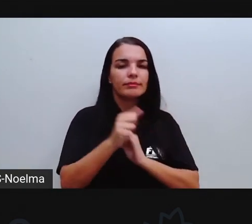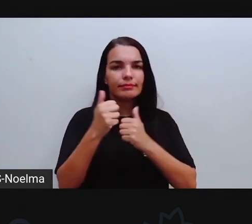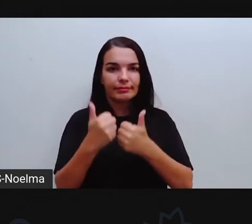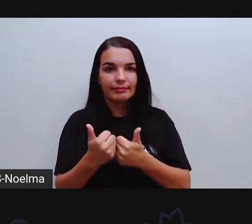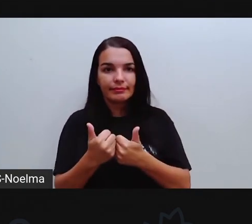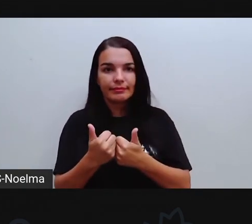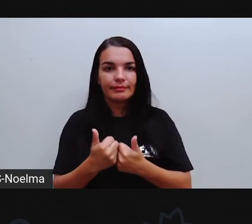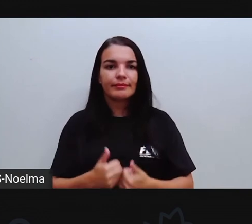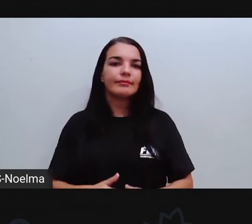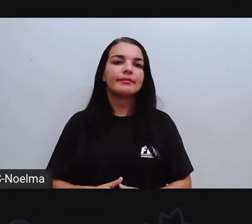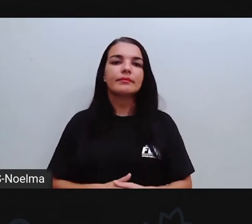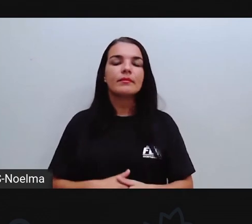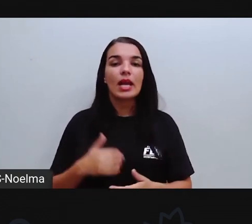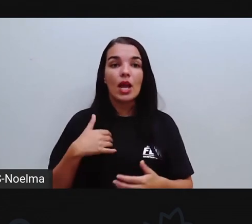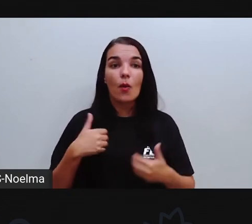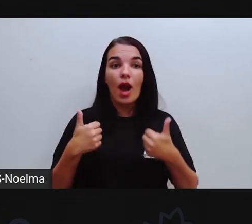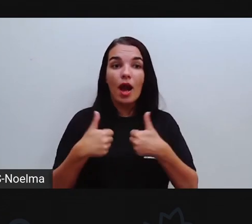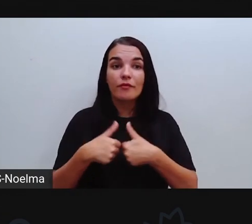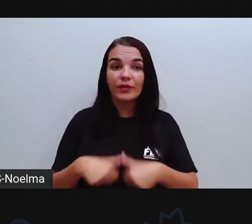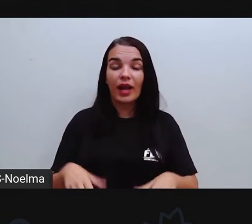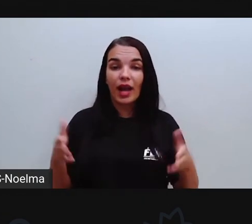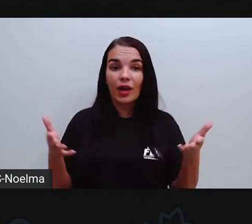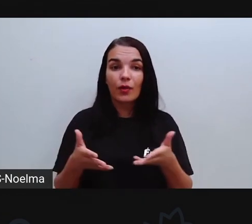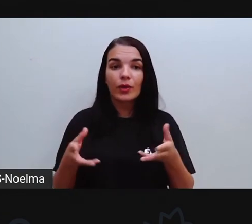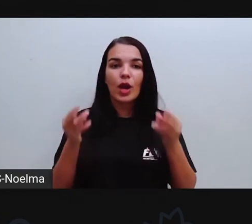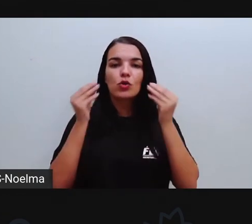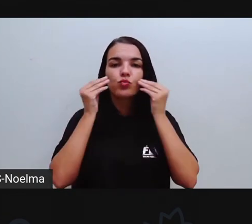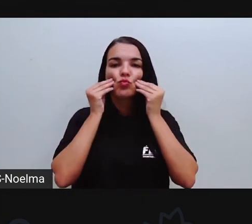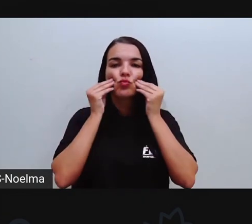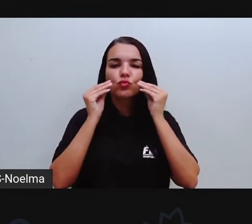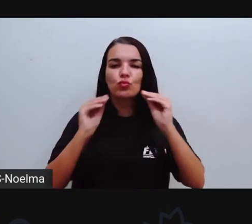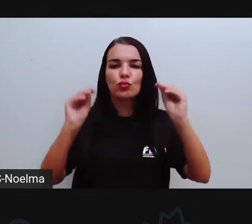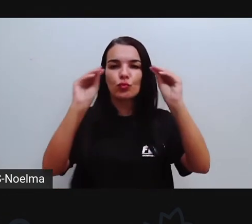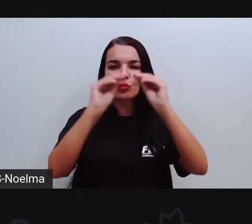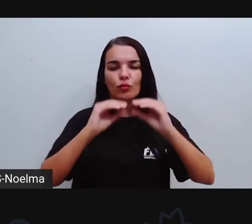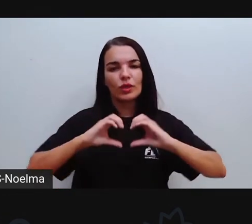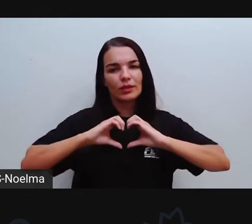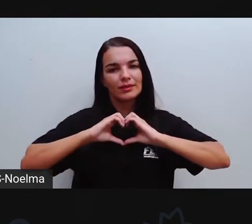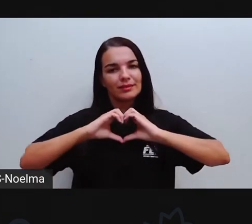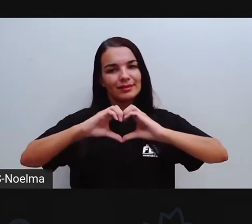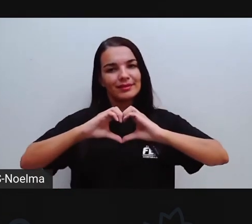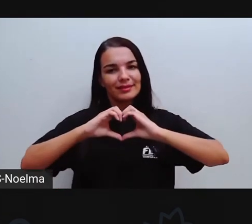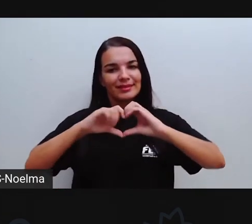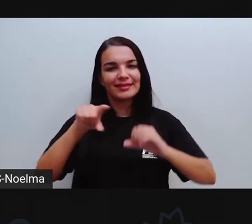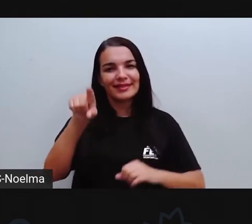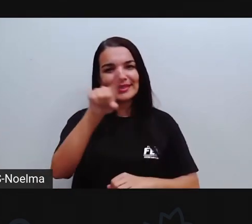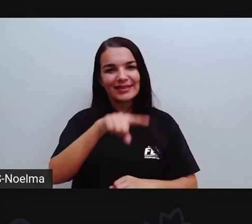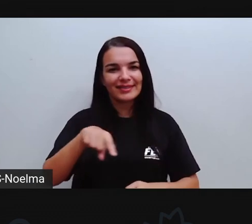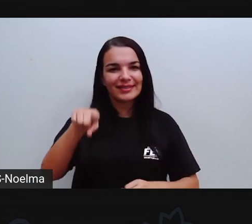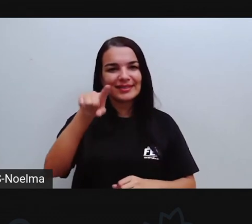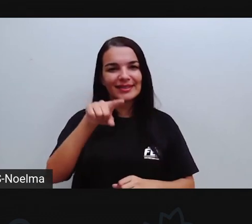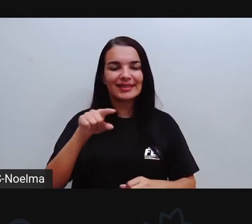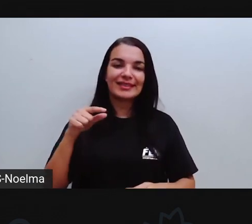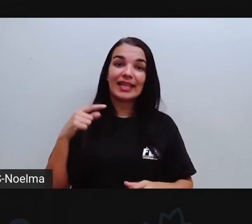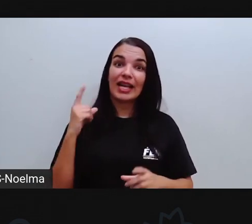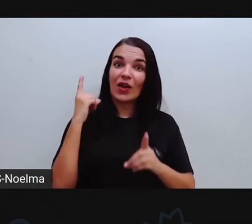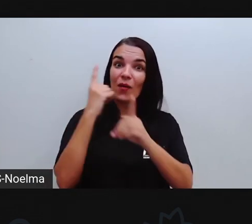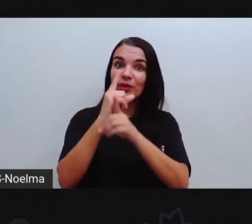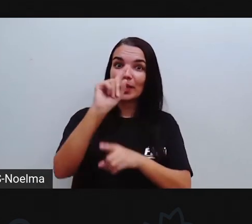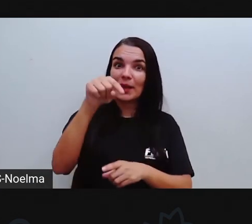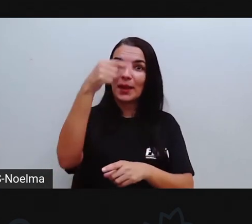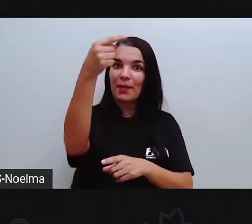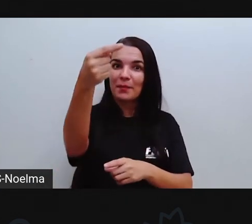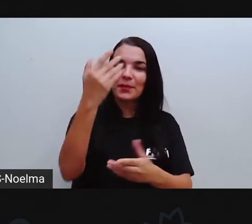certo? Eu vou ficando por aqui. Um beijo no coração de cada um de vocês e a gente se